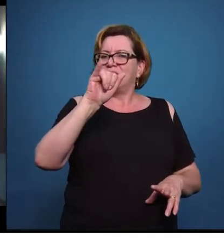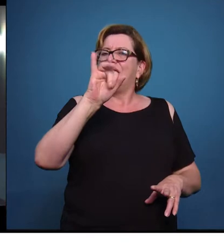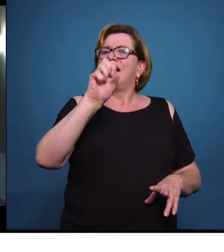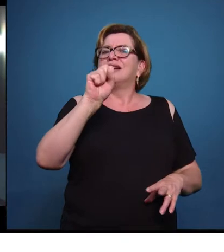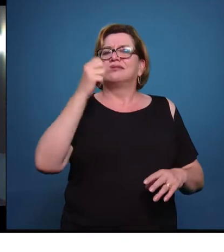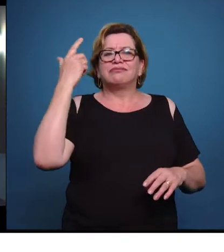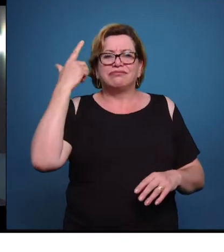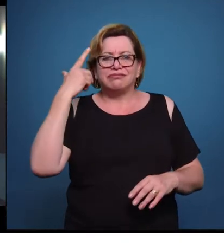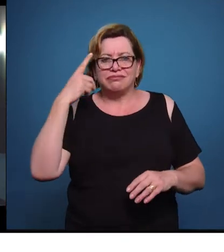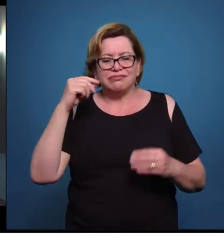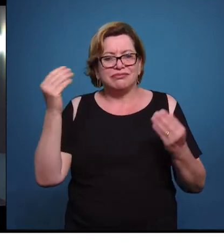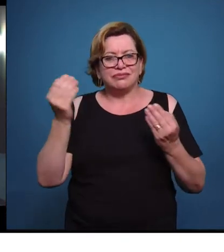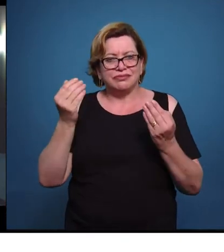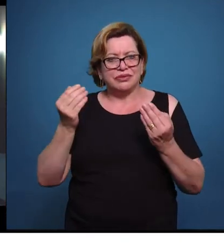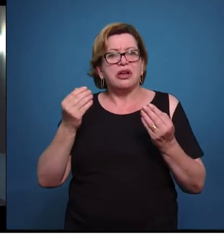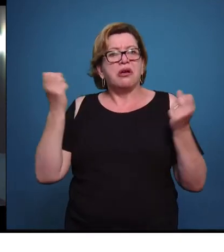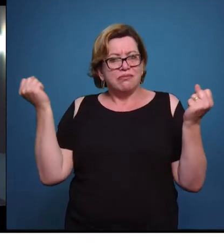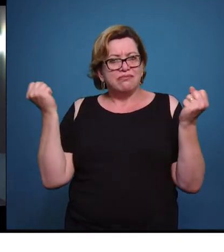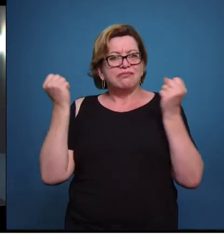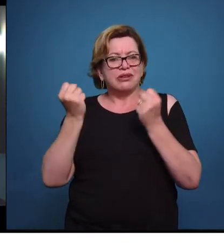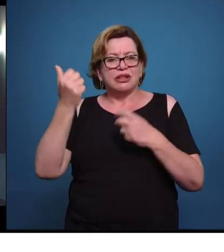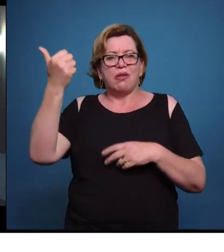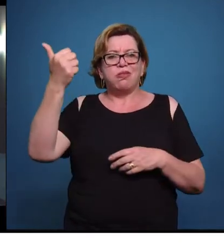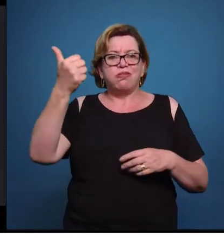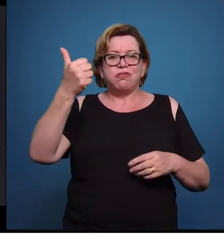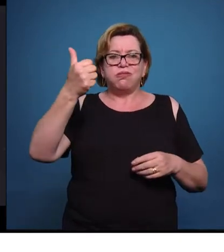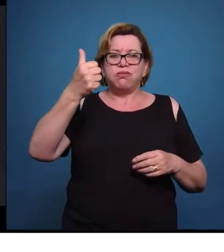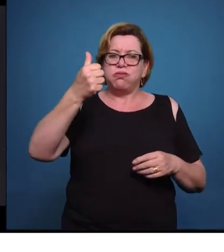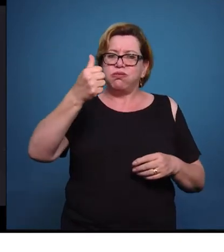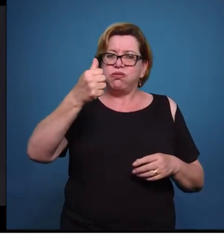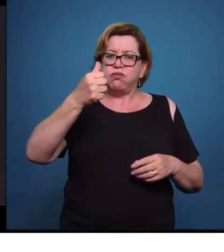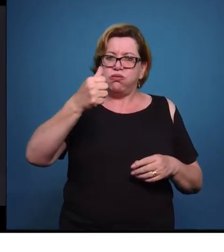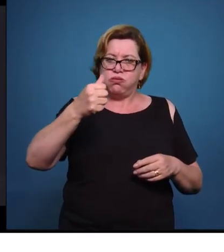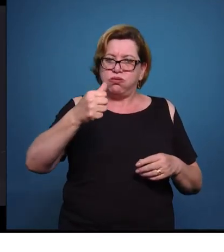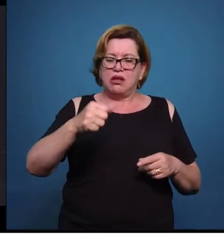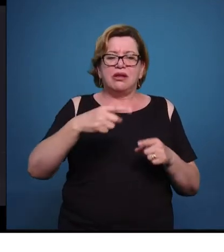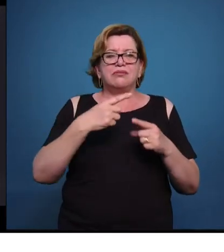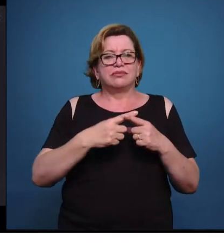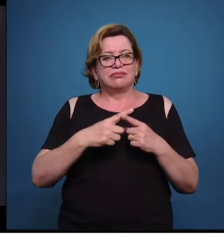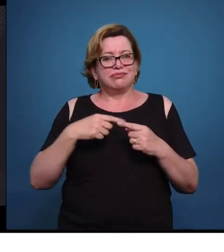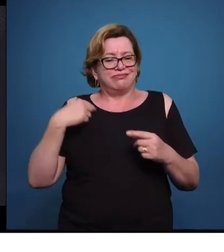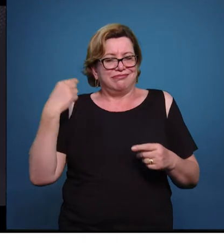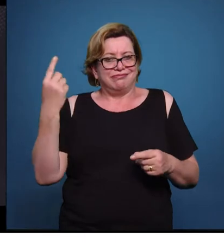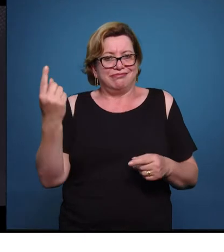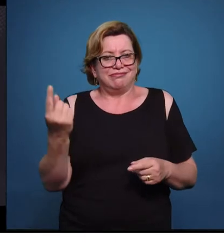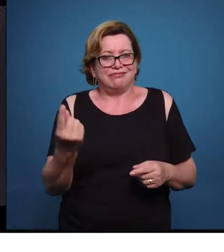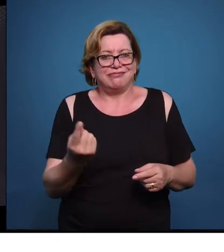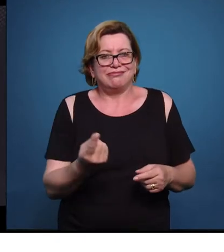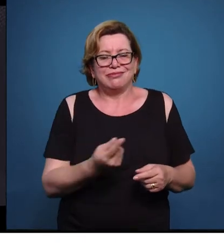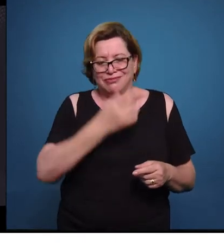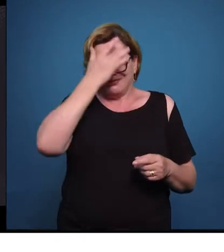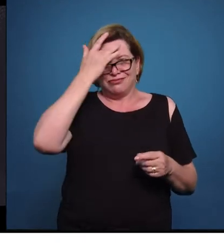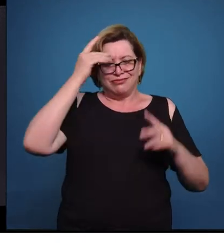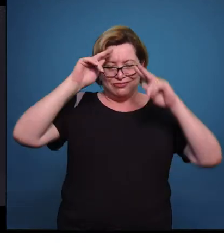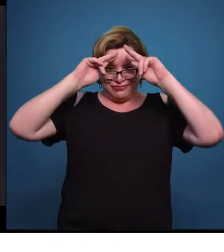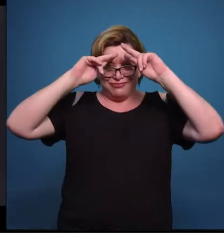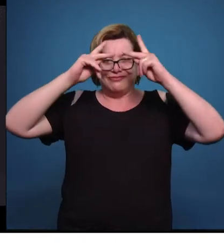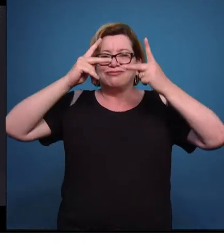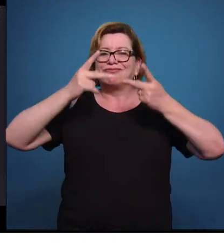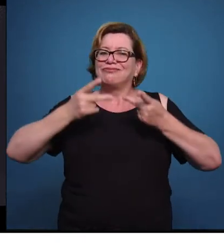estão fadadas ao declínio, no sentido de que nós, enquanto sobreviventes, enquanto seres humanos,